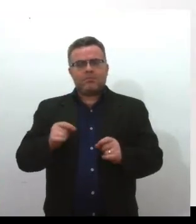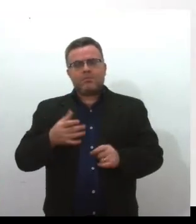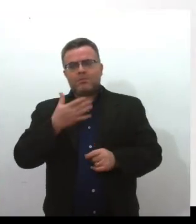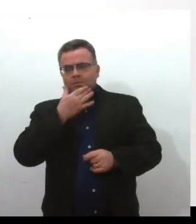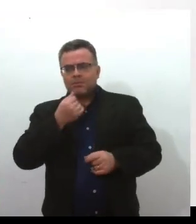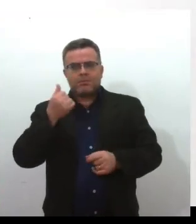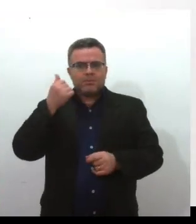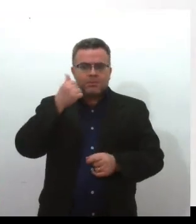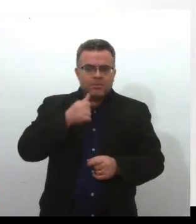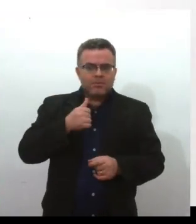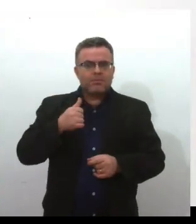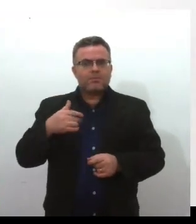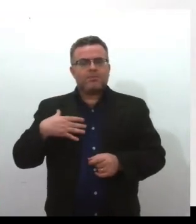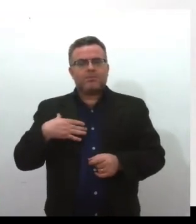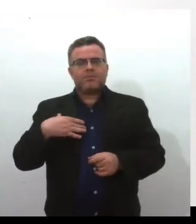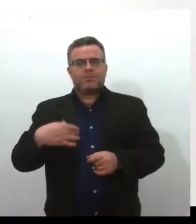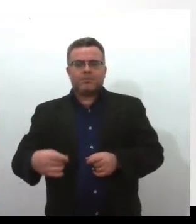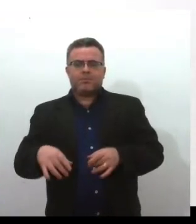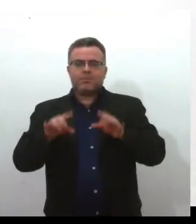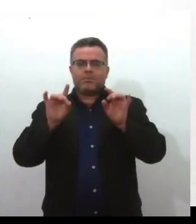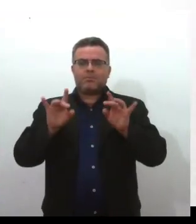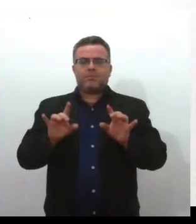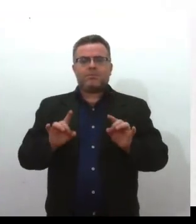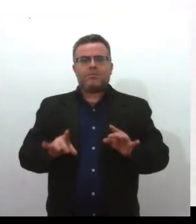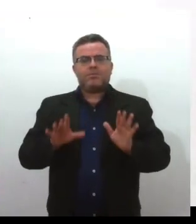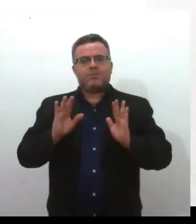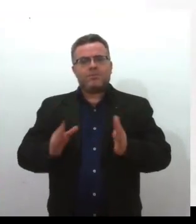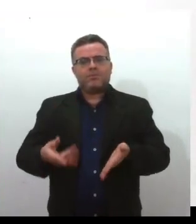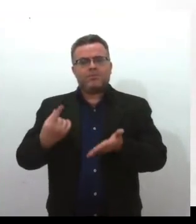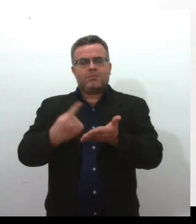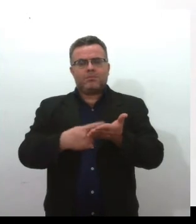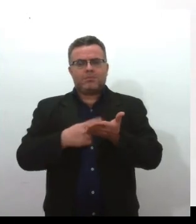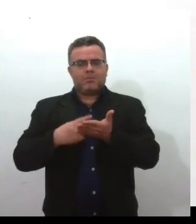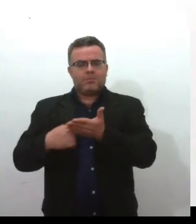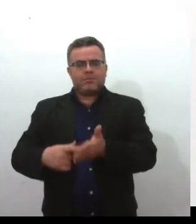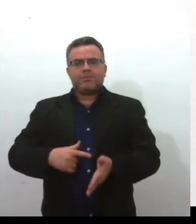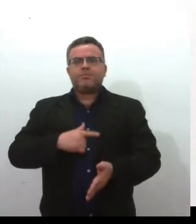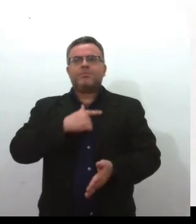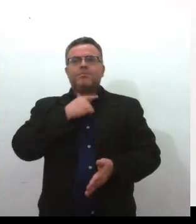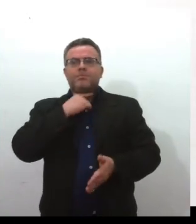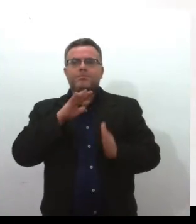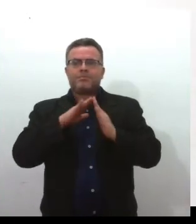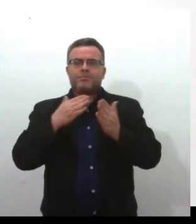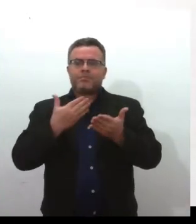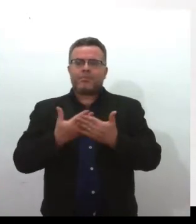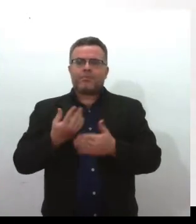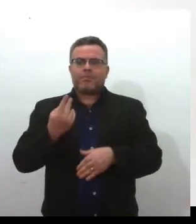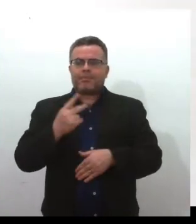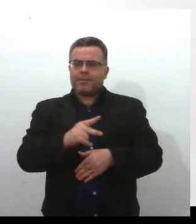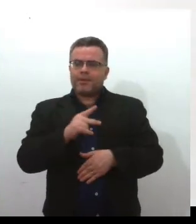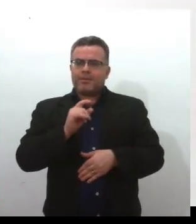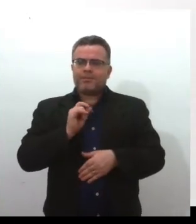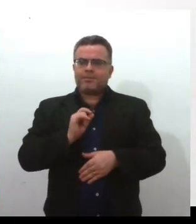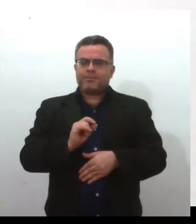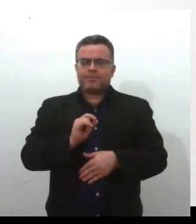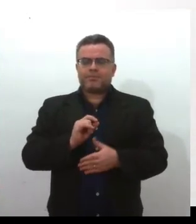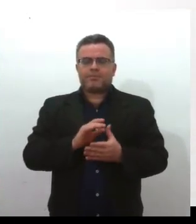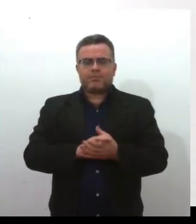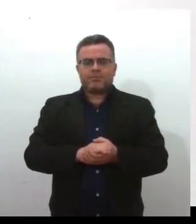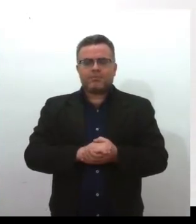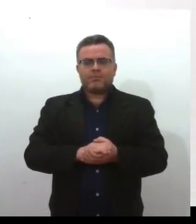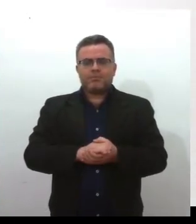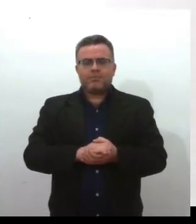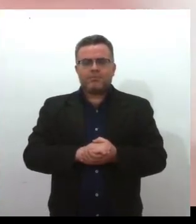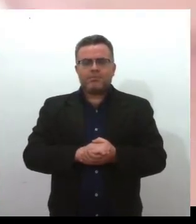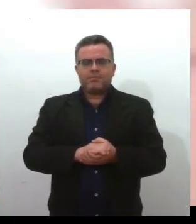filhos das elites, inclusive, que disputavam vaga na escola dela. É uma escola que passa a constar